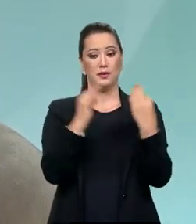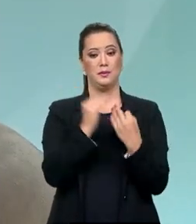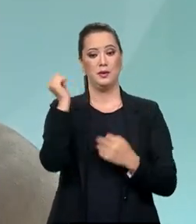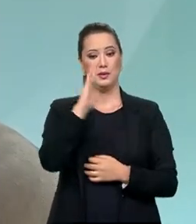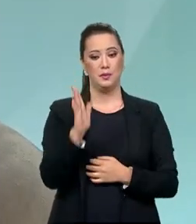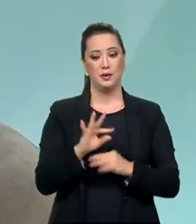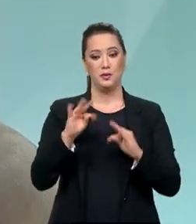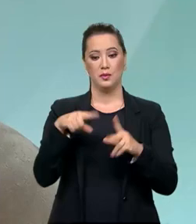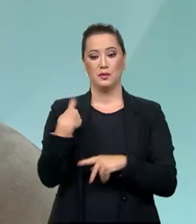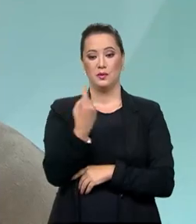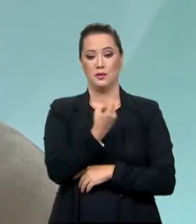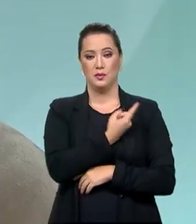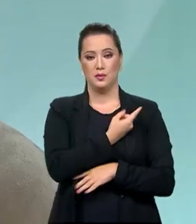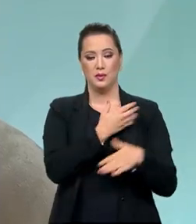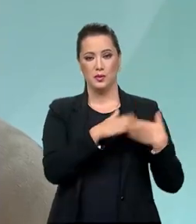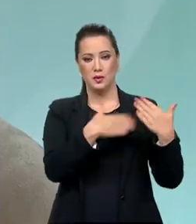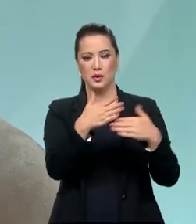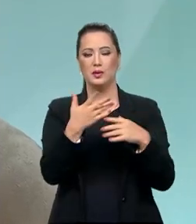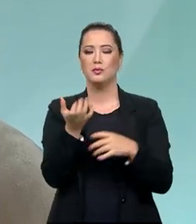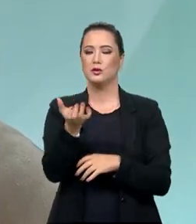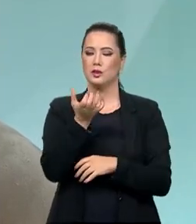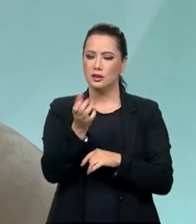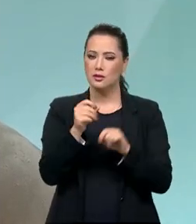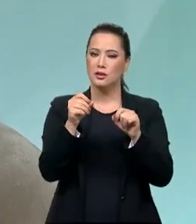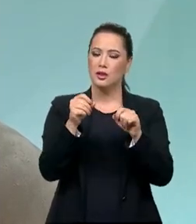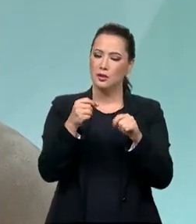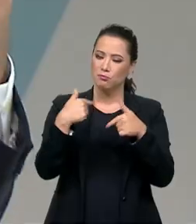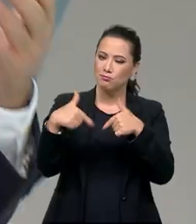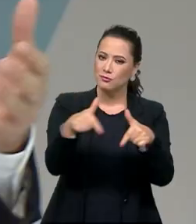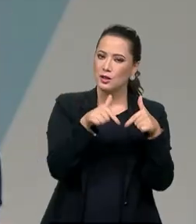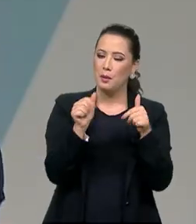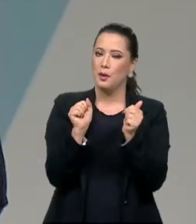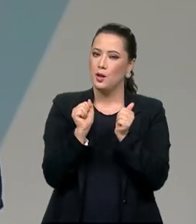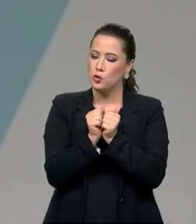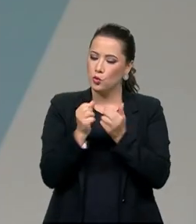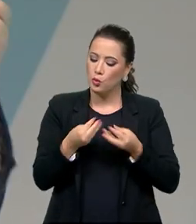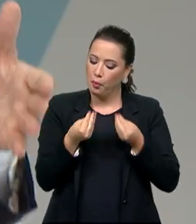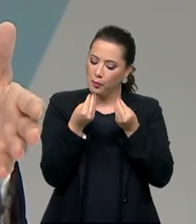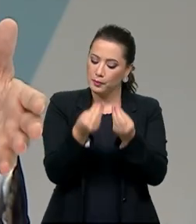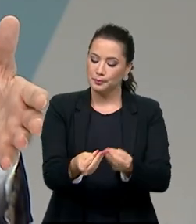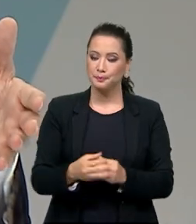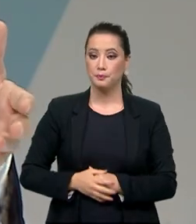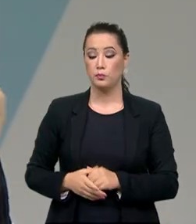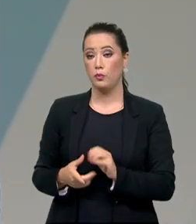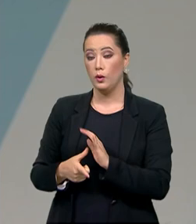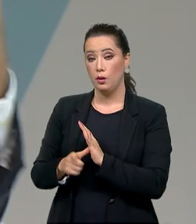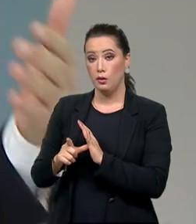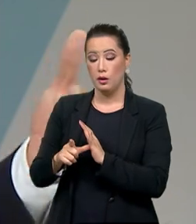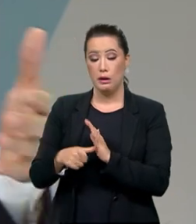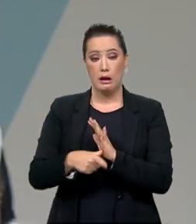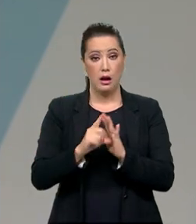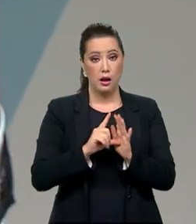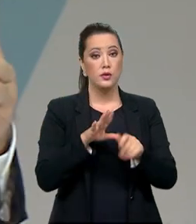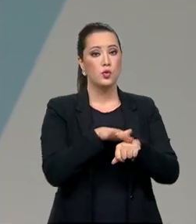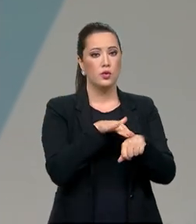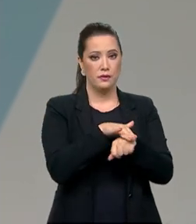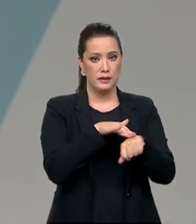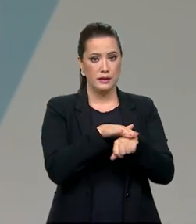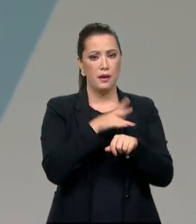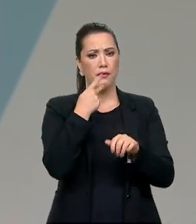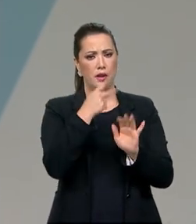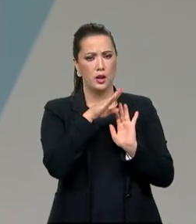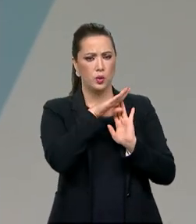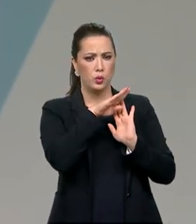sobre tudo que nós estamos procurando fazer por elas. Antes da gente conversar e adentrar nos programas, projetos,